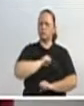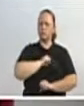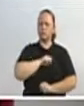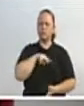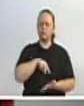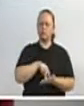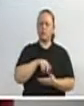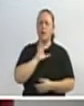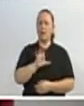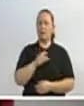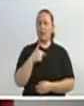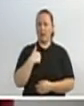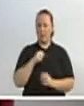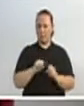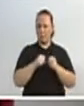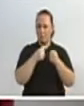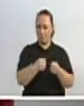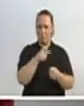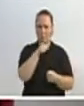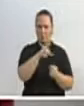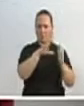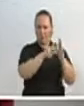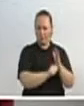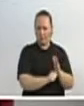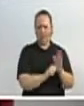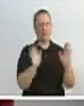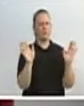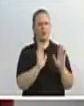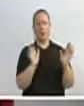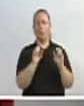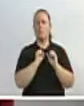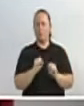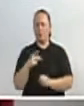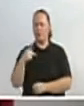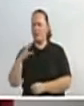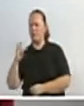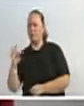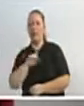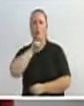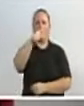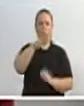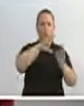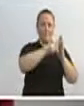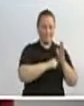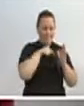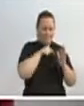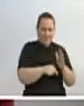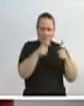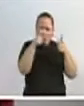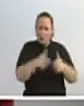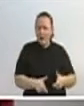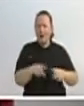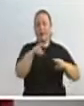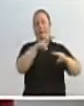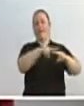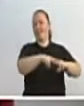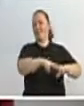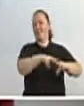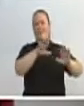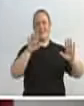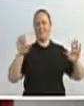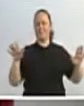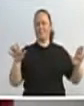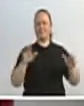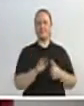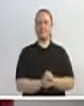bandido. Quero bandido na cadeia. Pode ser do meu partido, de qualquer um. Sempre entendemos que nós vimos processo eleitoral